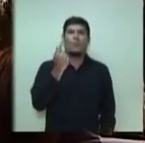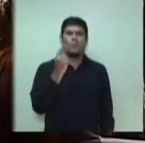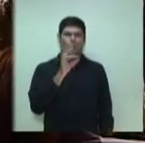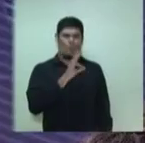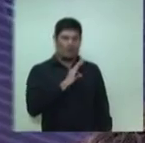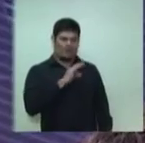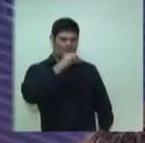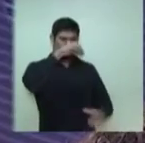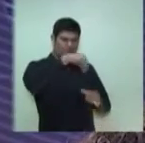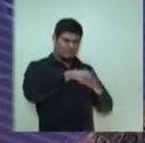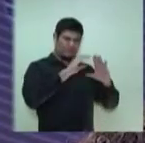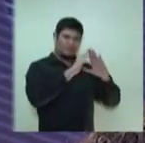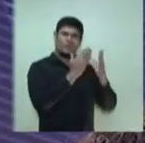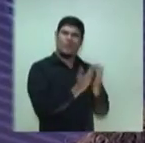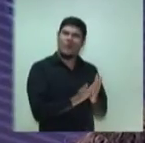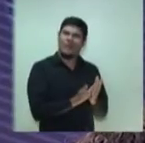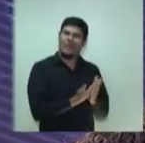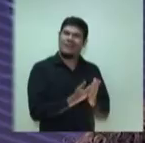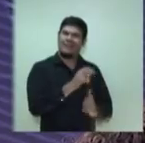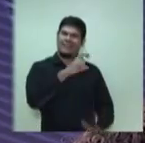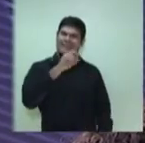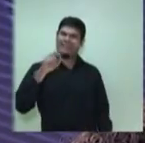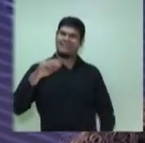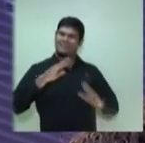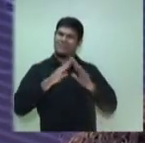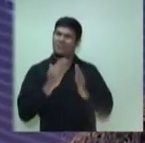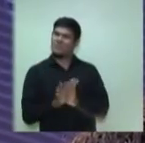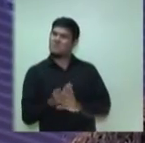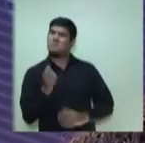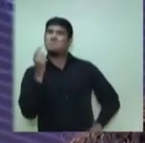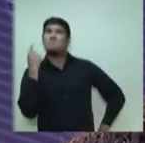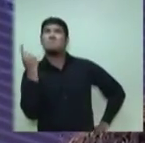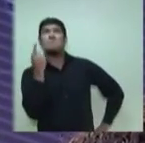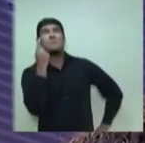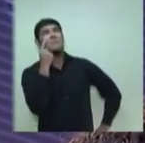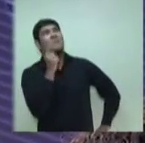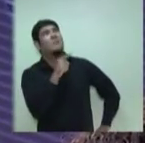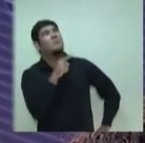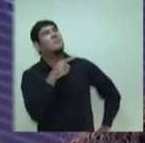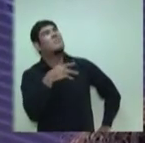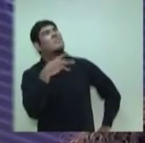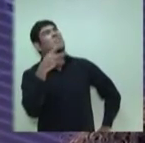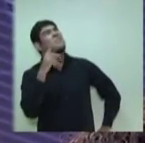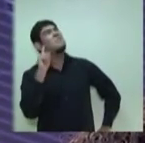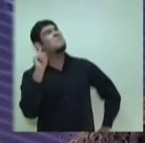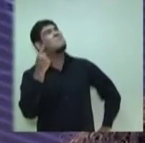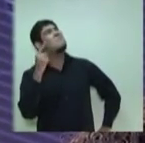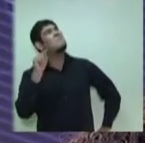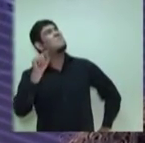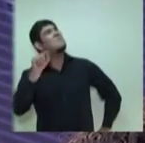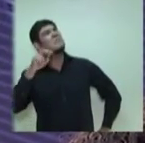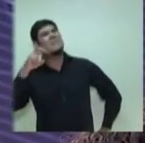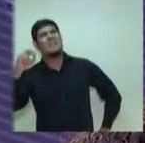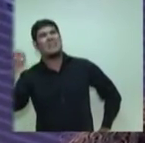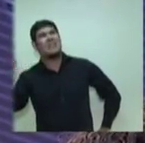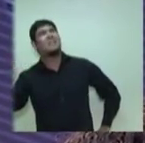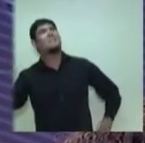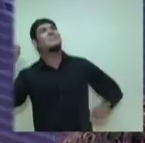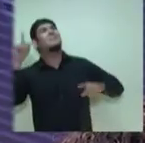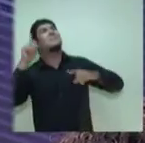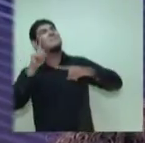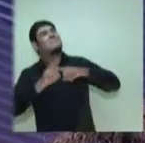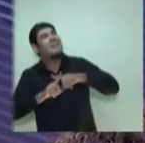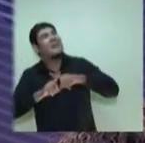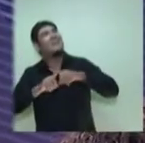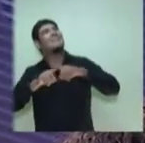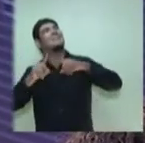escola, arredondando para 500 escolas. Nós vamos, três turnos, são 1.500 novos guardas, fora os terminais, ou seja,